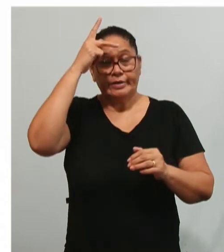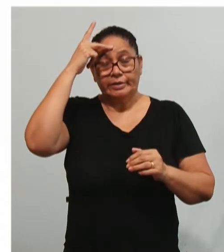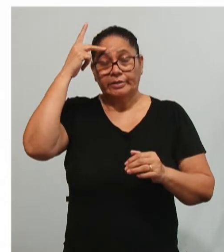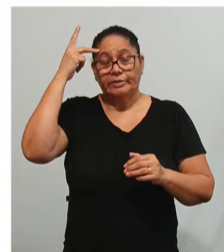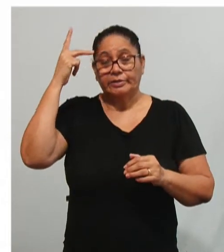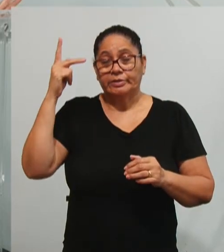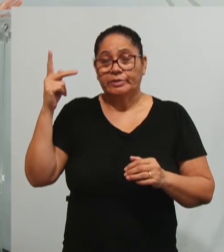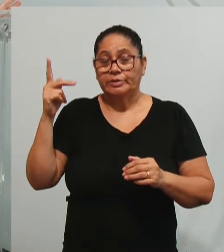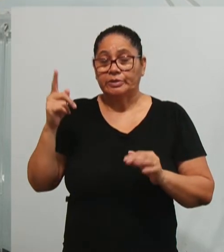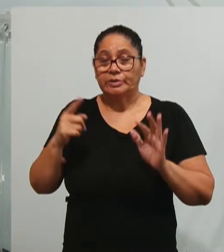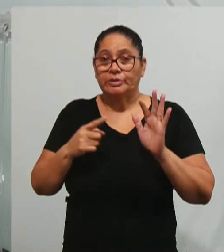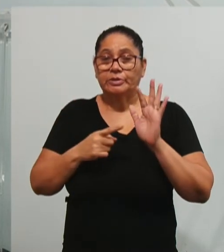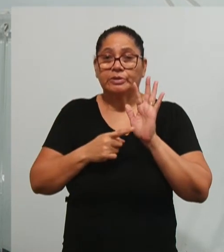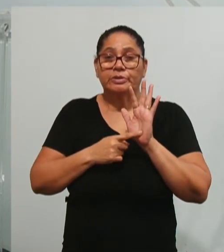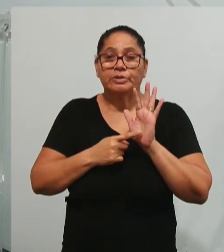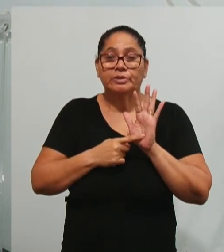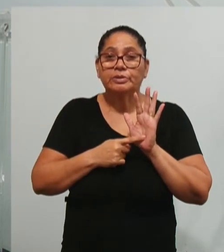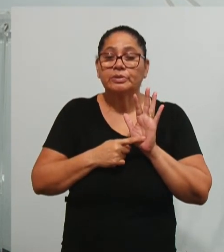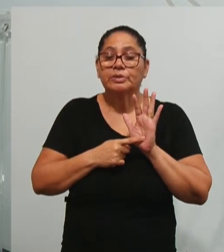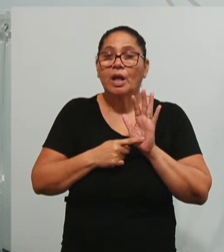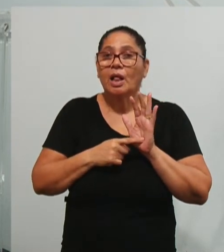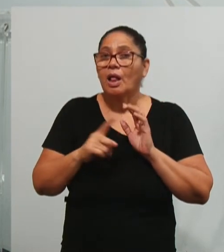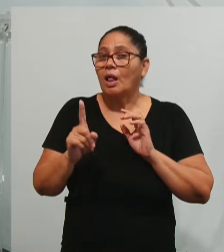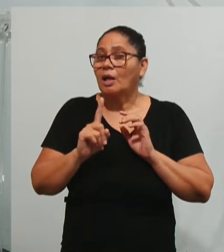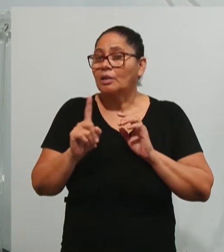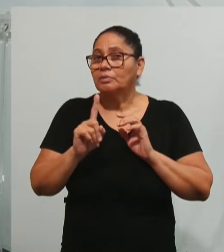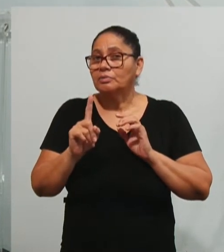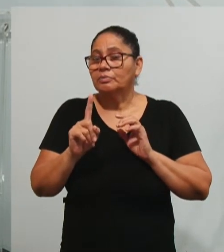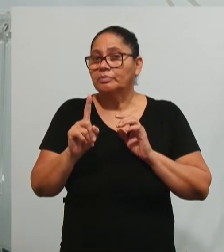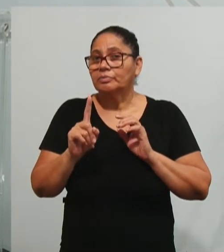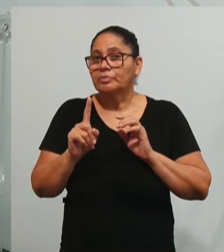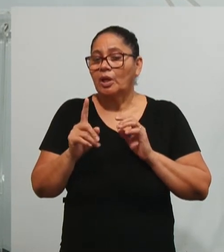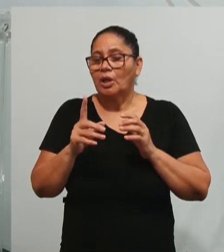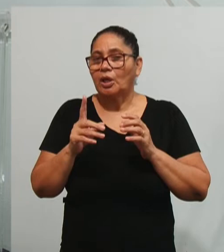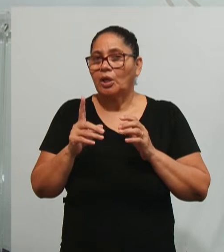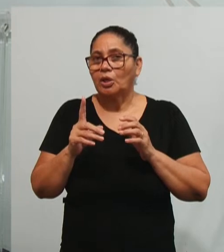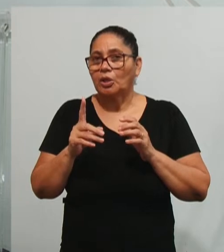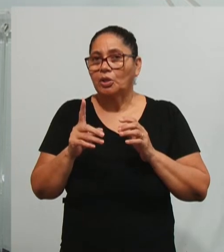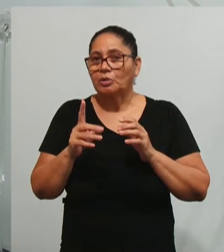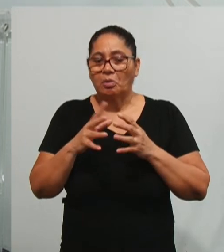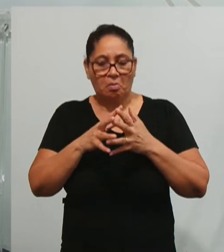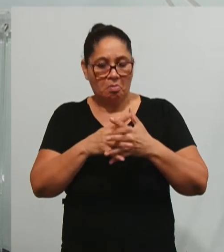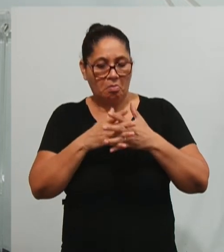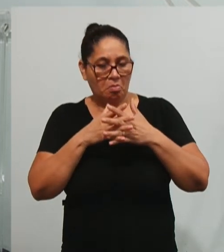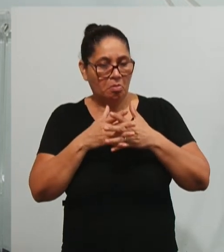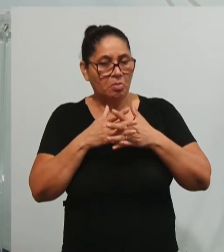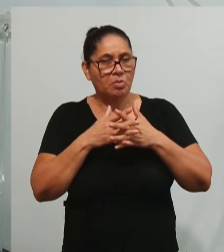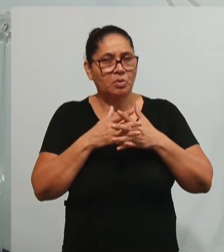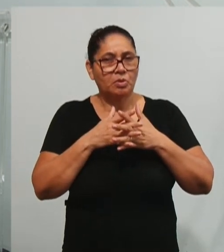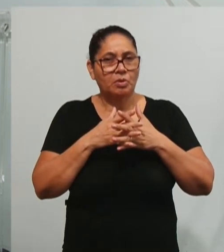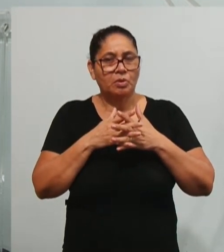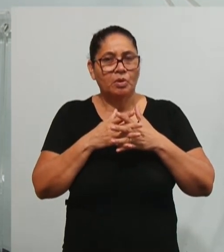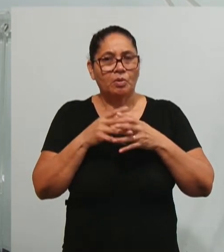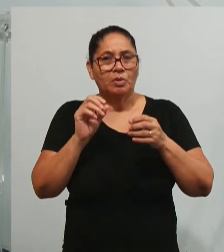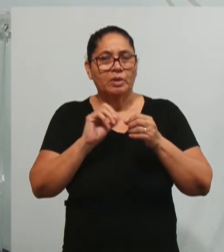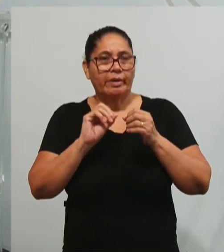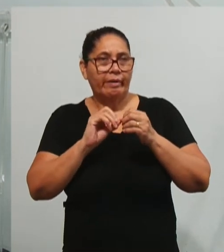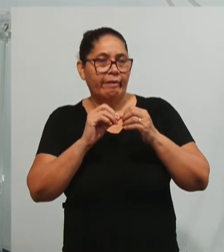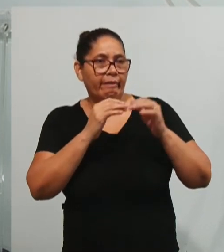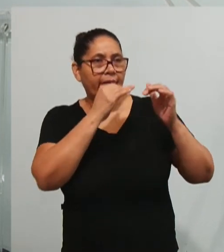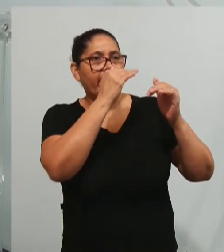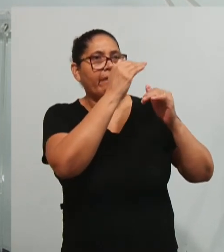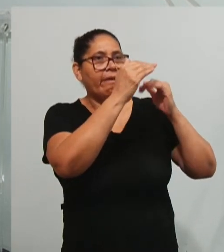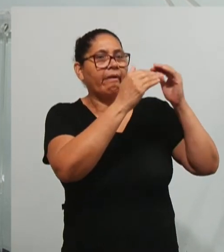mostra que não tem como se confundir o que é produtivo e o que é